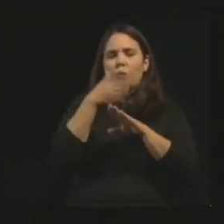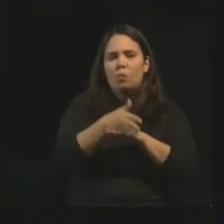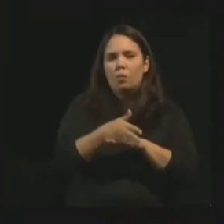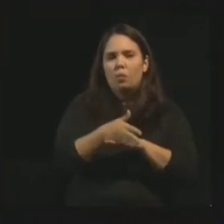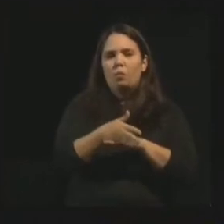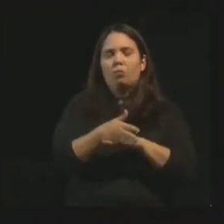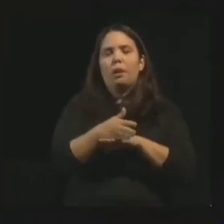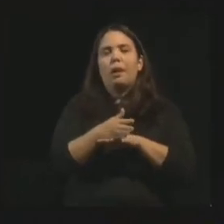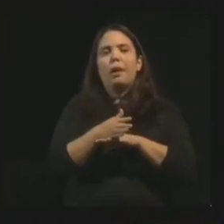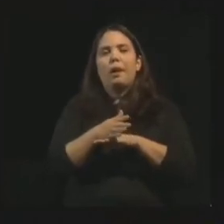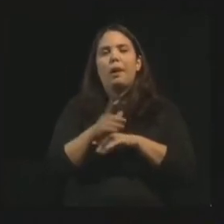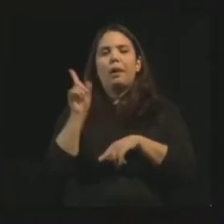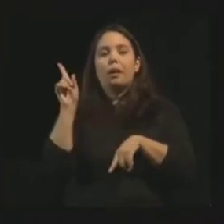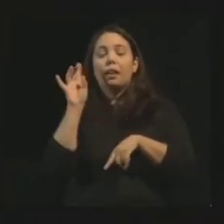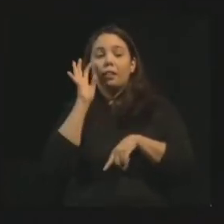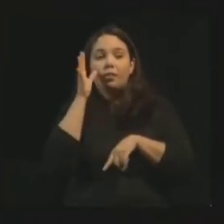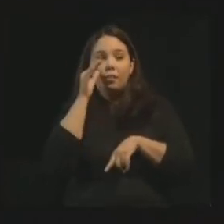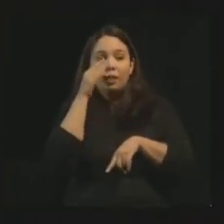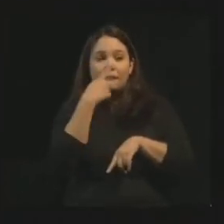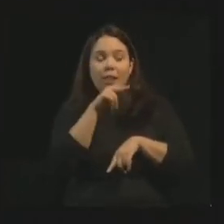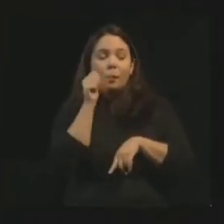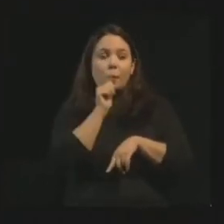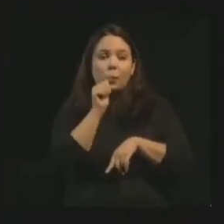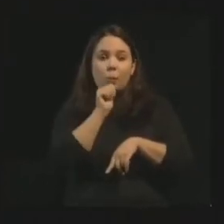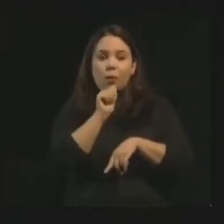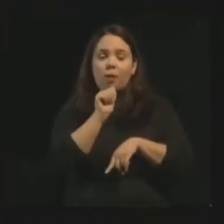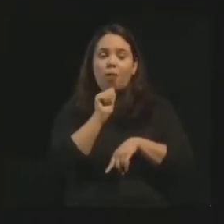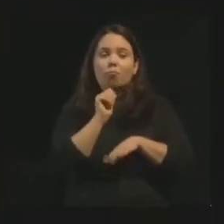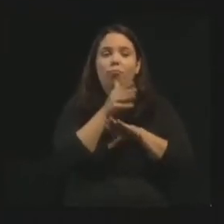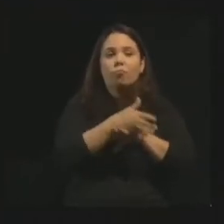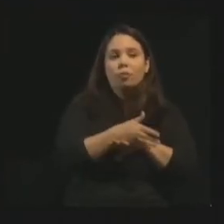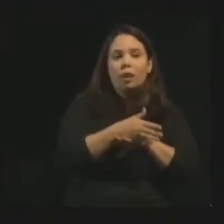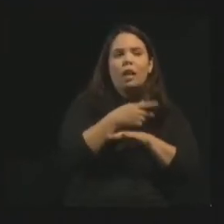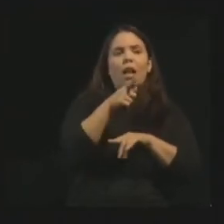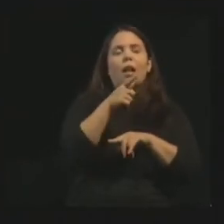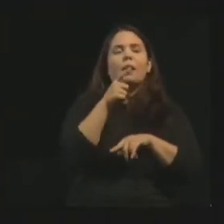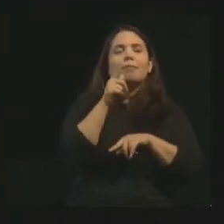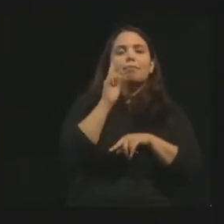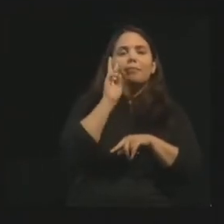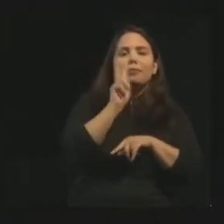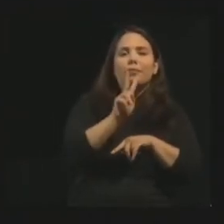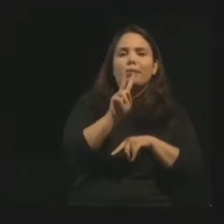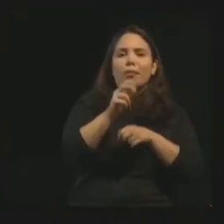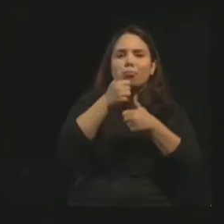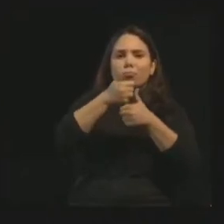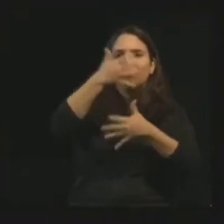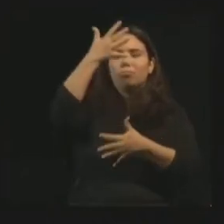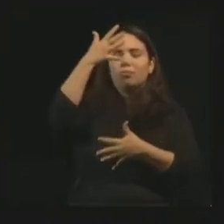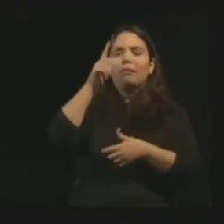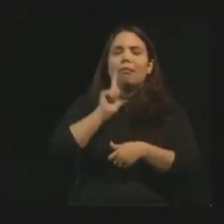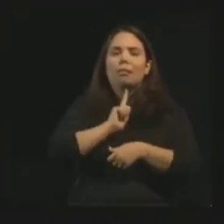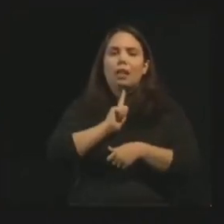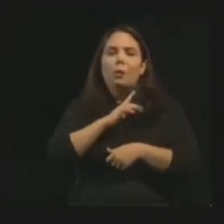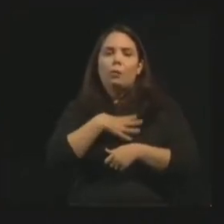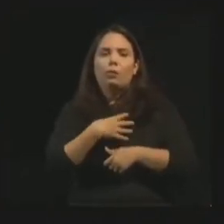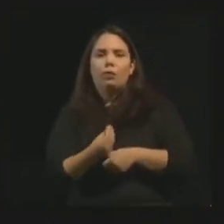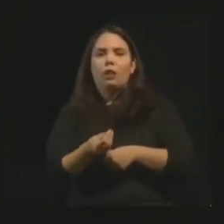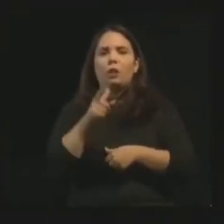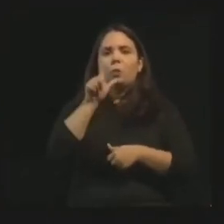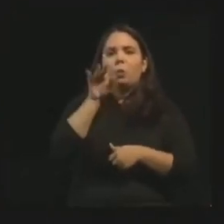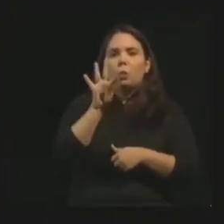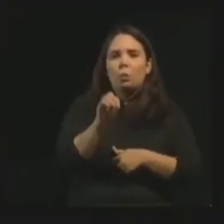na rede social dela, descobre quem é o filho dela, porque ela postou, colocou lá florzinha, colocou mensagem de luto,